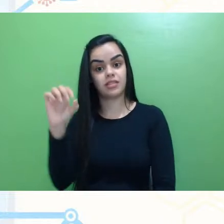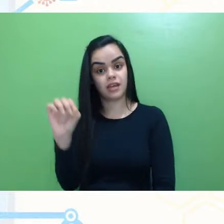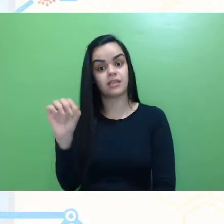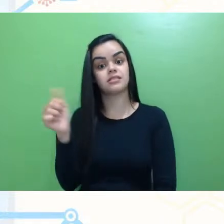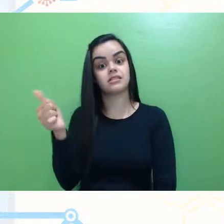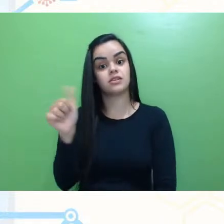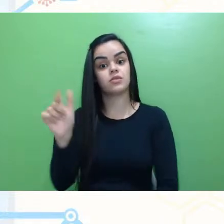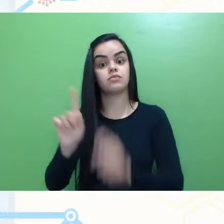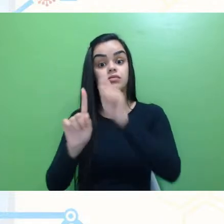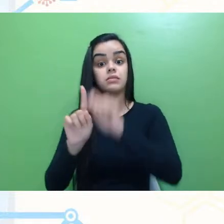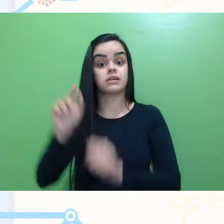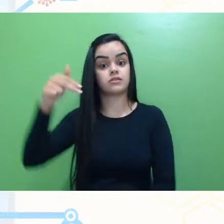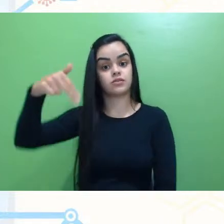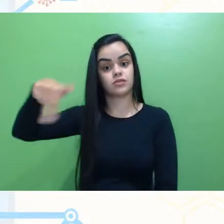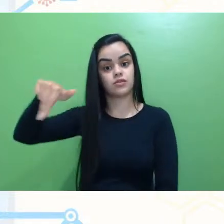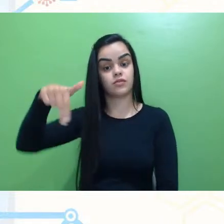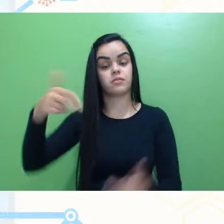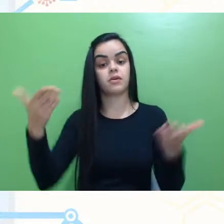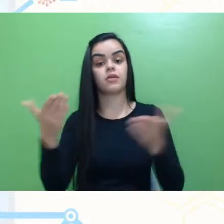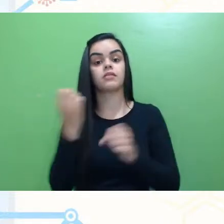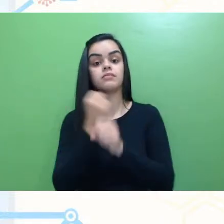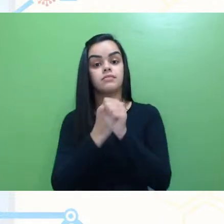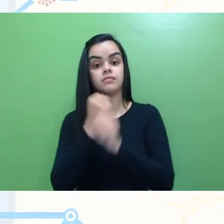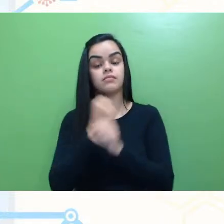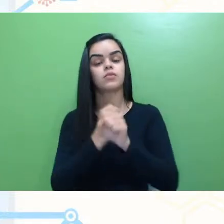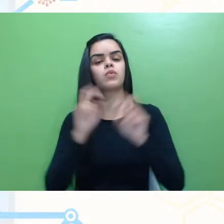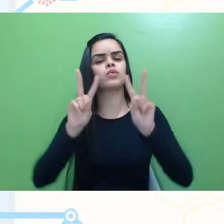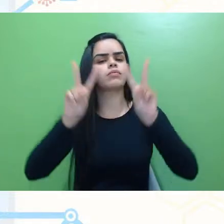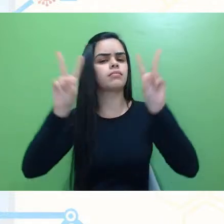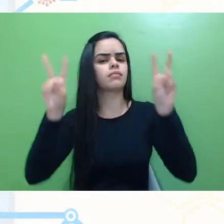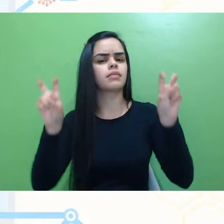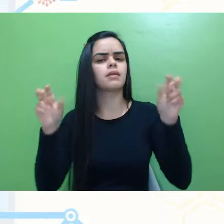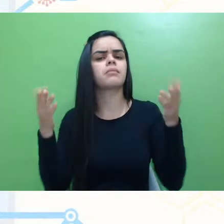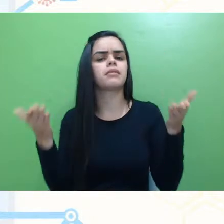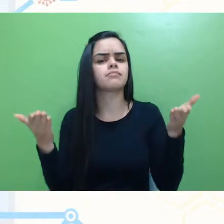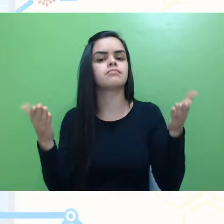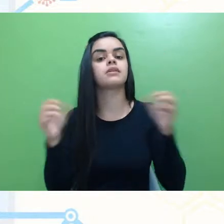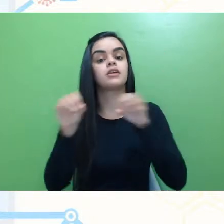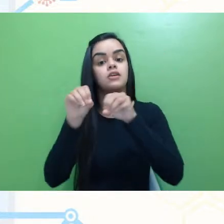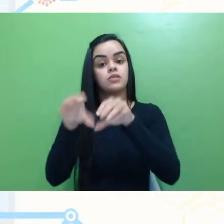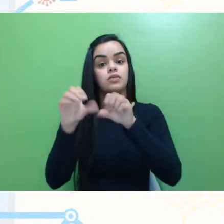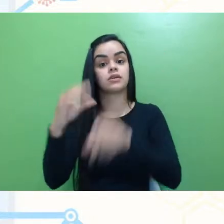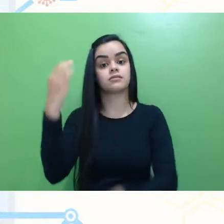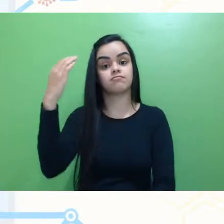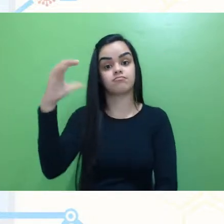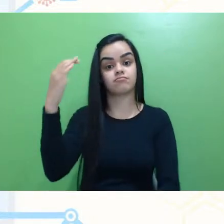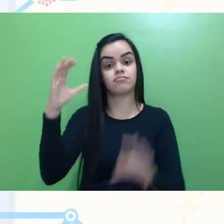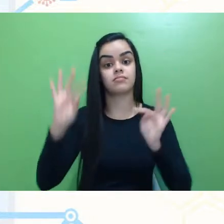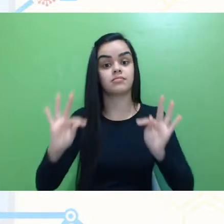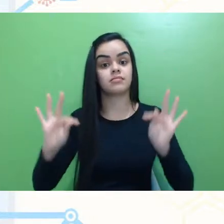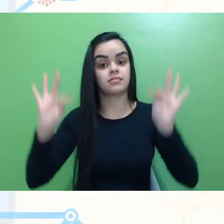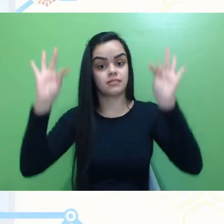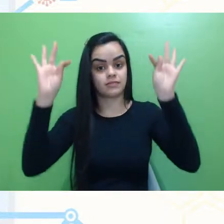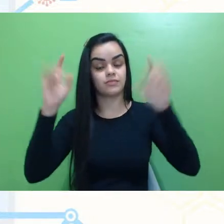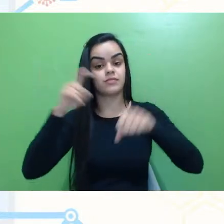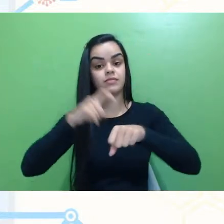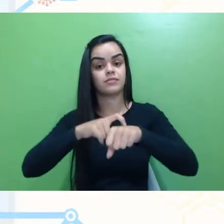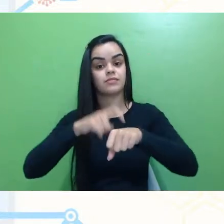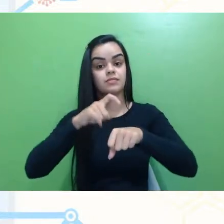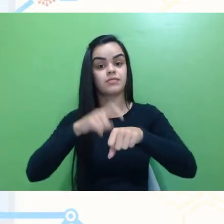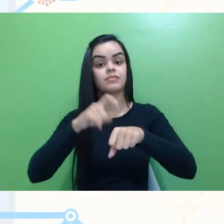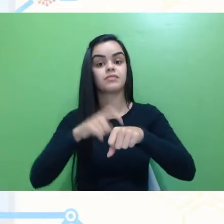Esse ano, o tema do nosso encontro será Educação, Ciência e Tecnologia em Tempos de